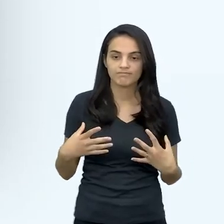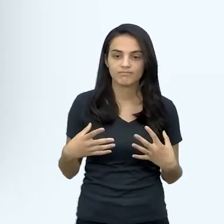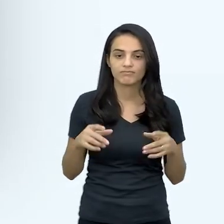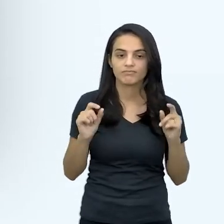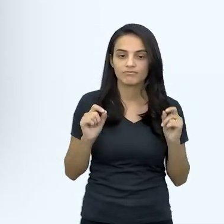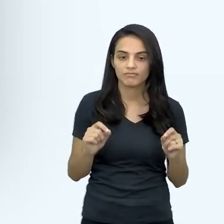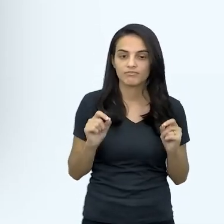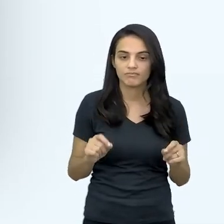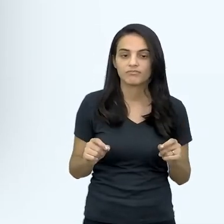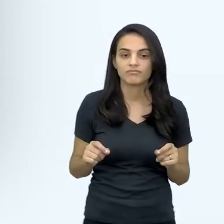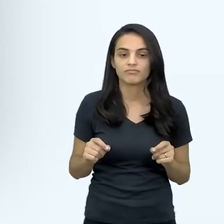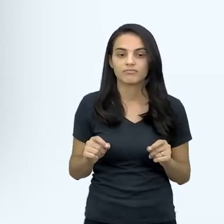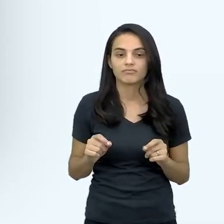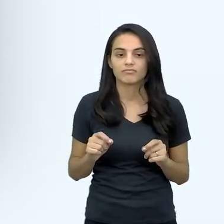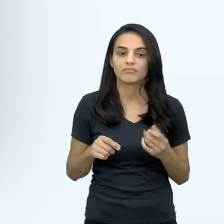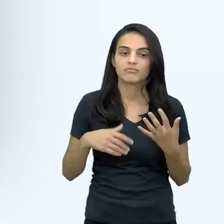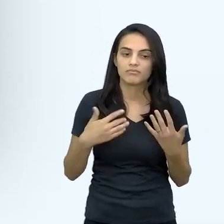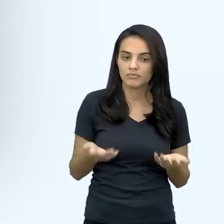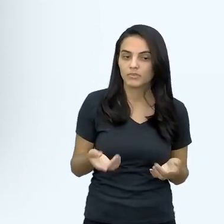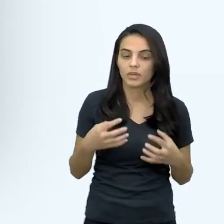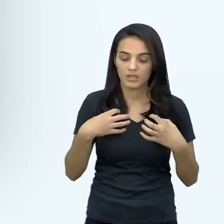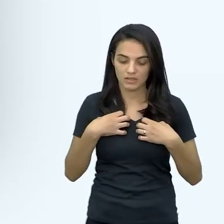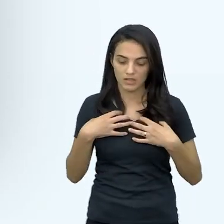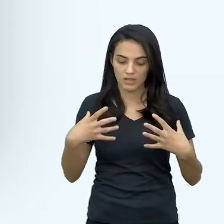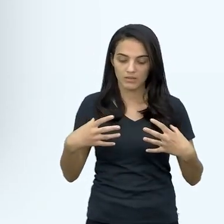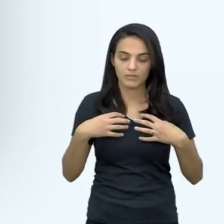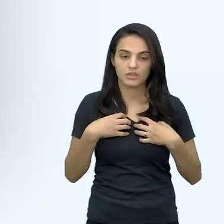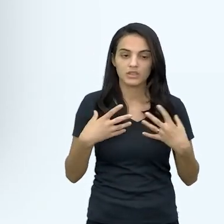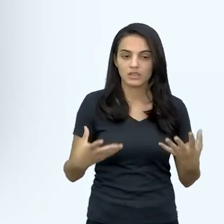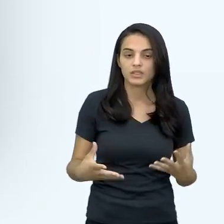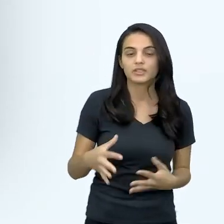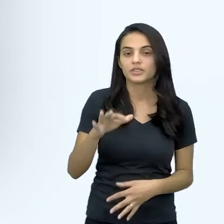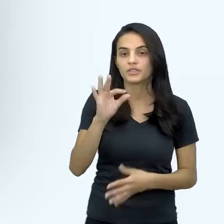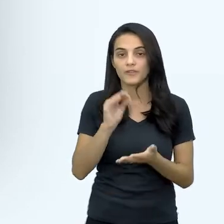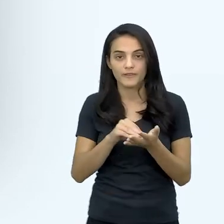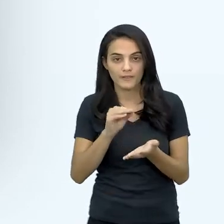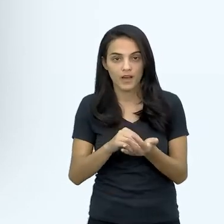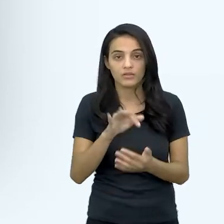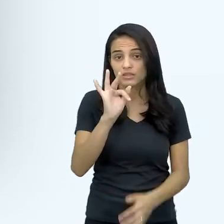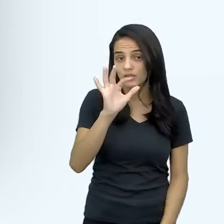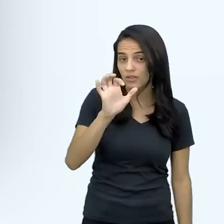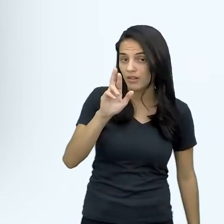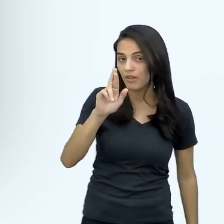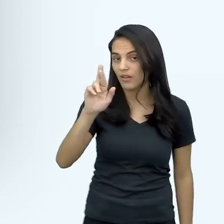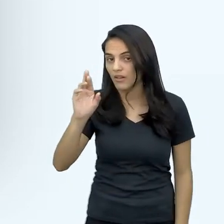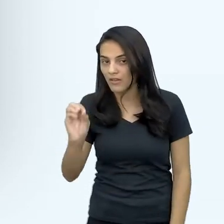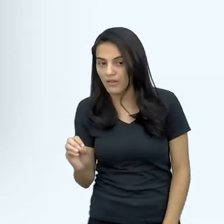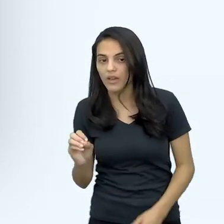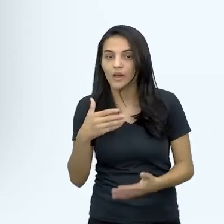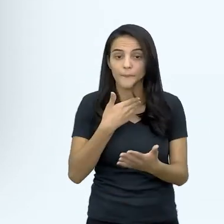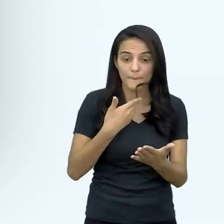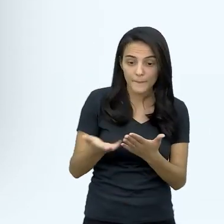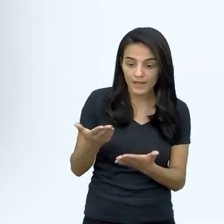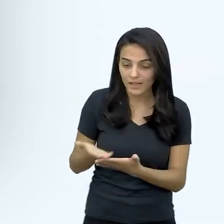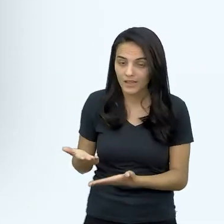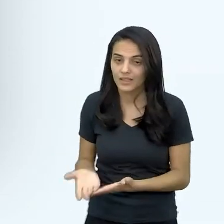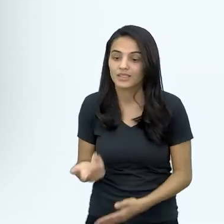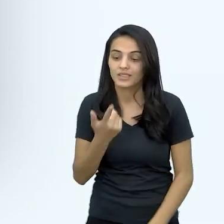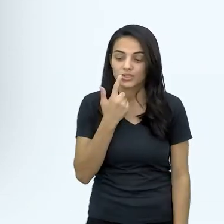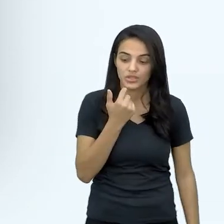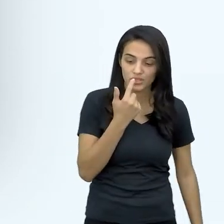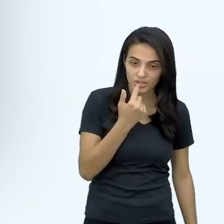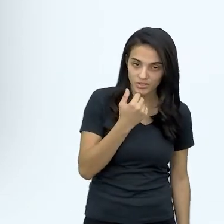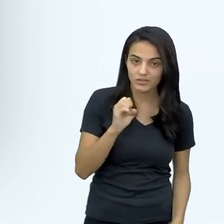causas de anemia por deficiência de ferro, né, a perda de sangue, como a gente tinha falado, né,